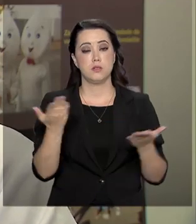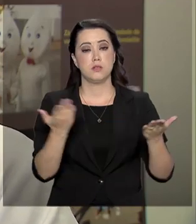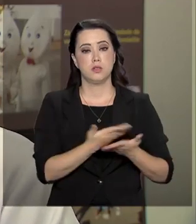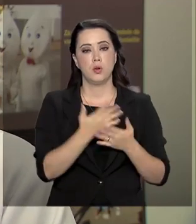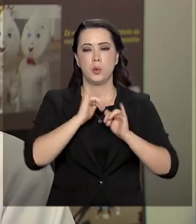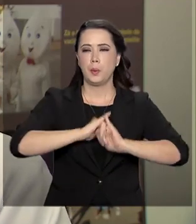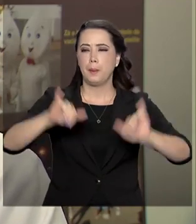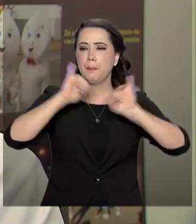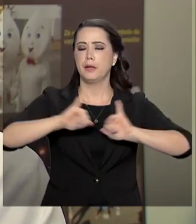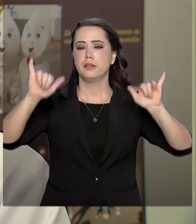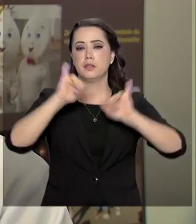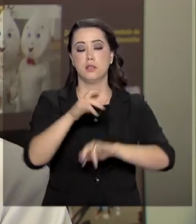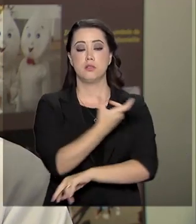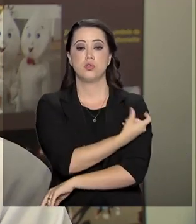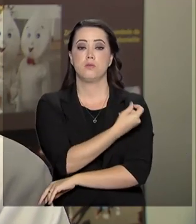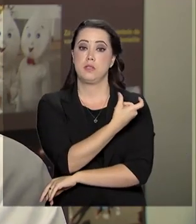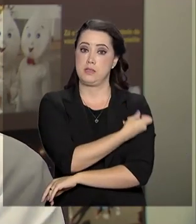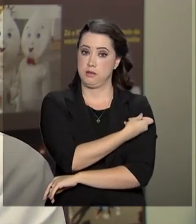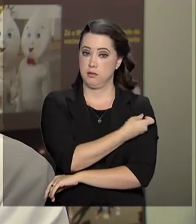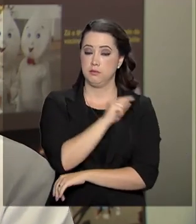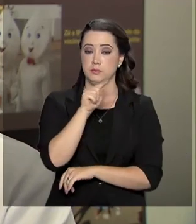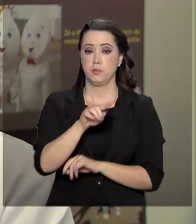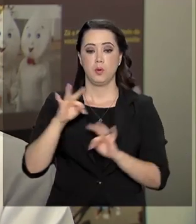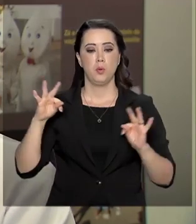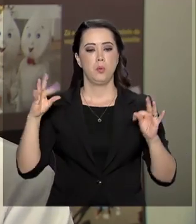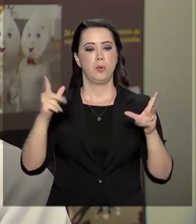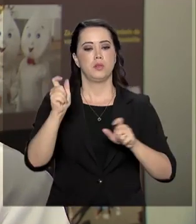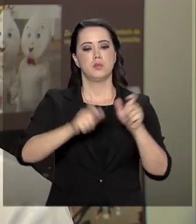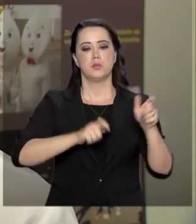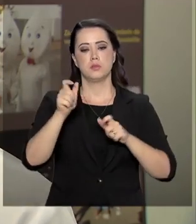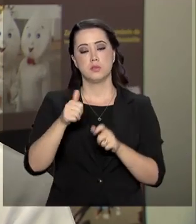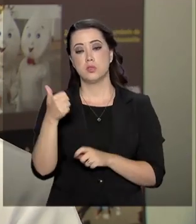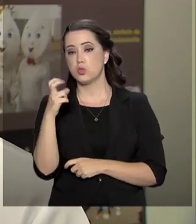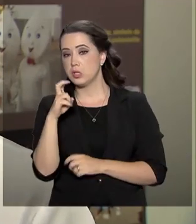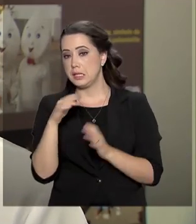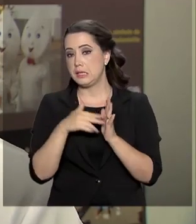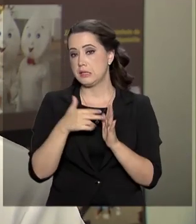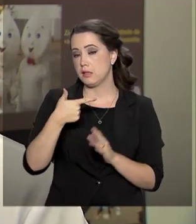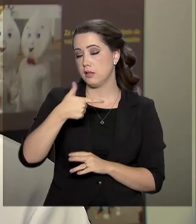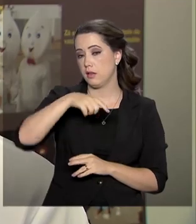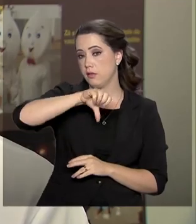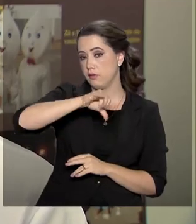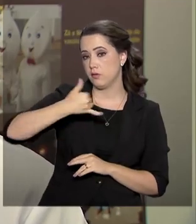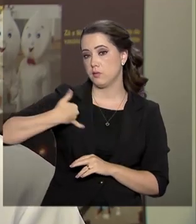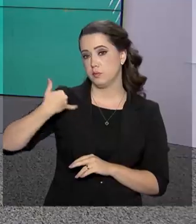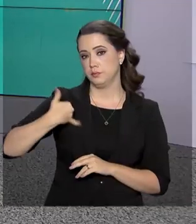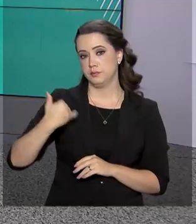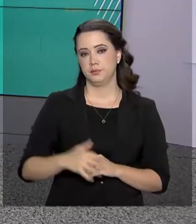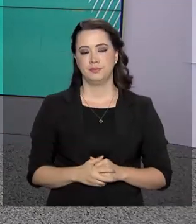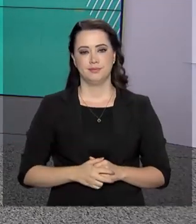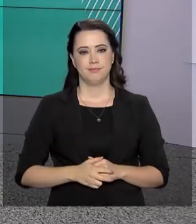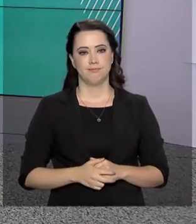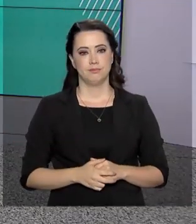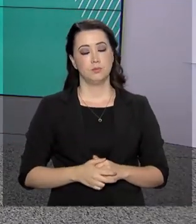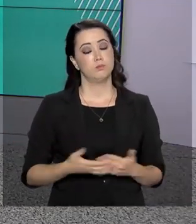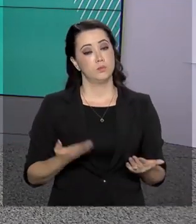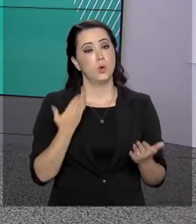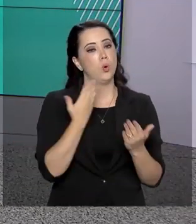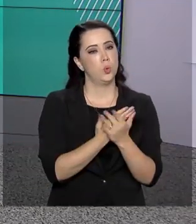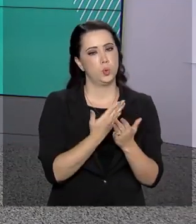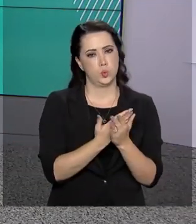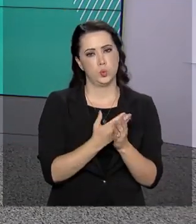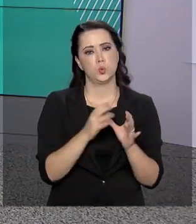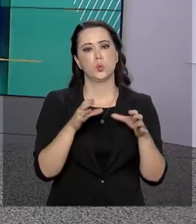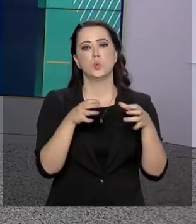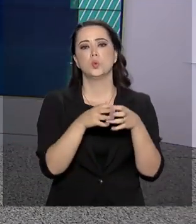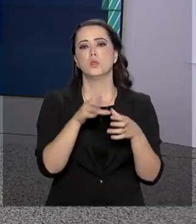uma campanha de vacinação para todas as pessoas de 15 a 29 anos de idade. E um estudo